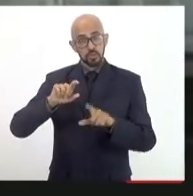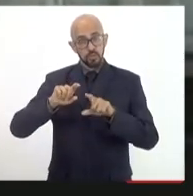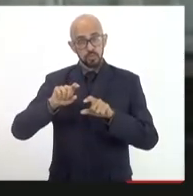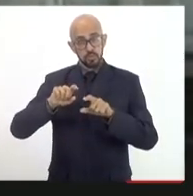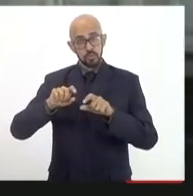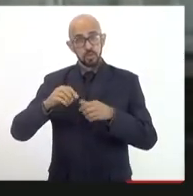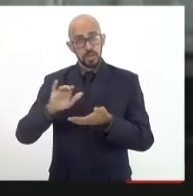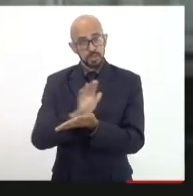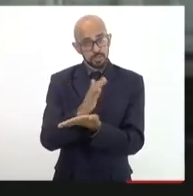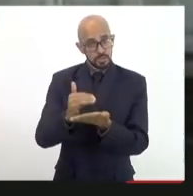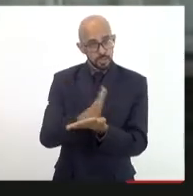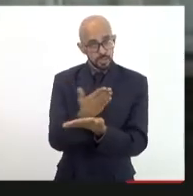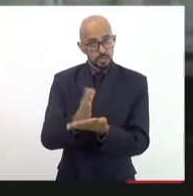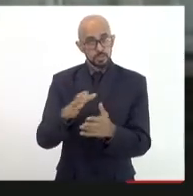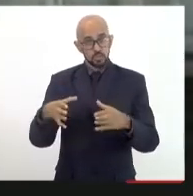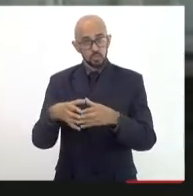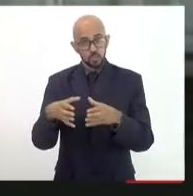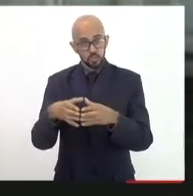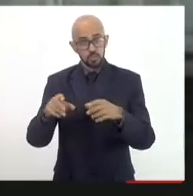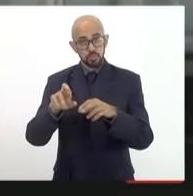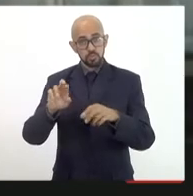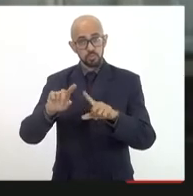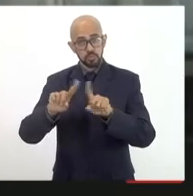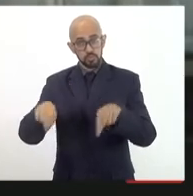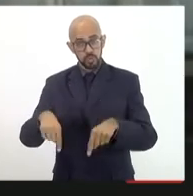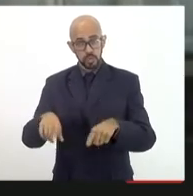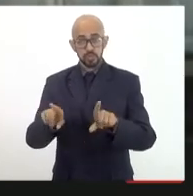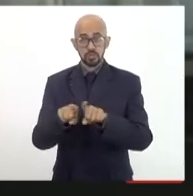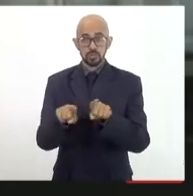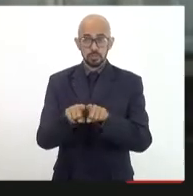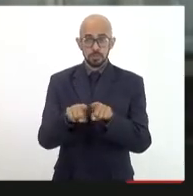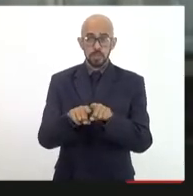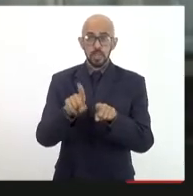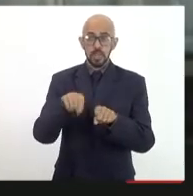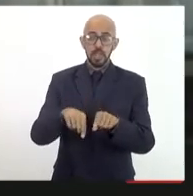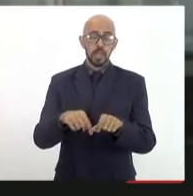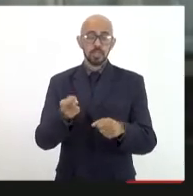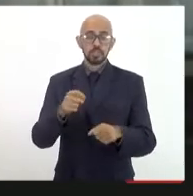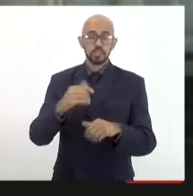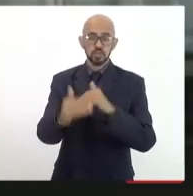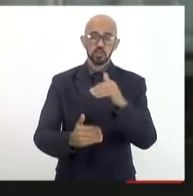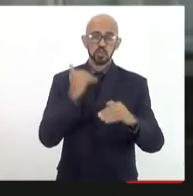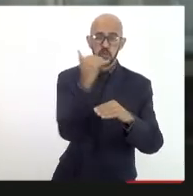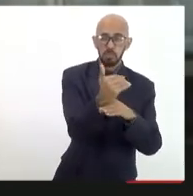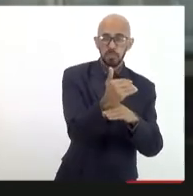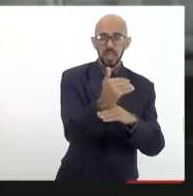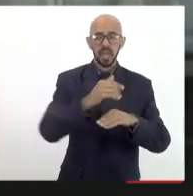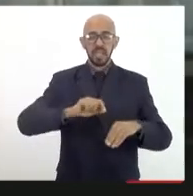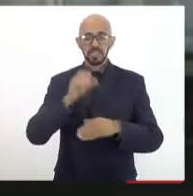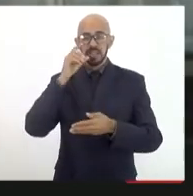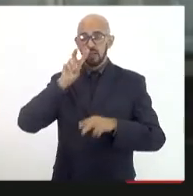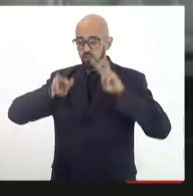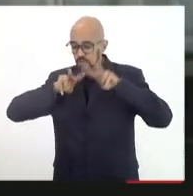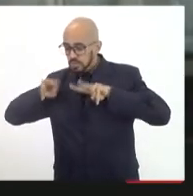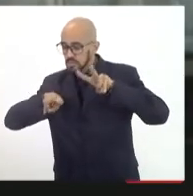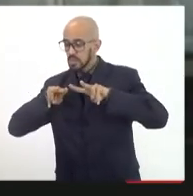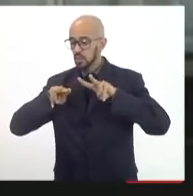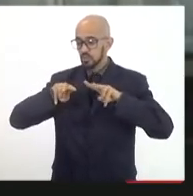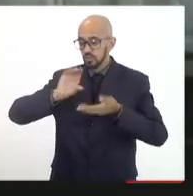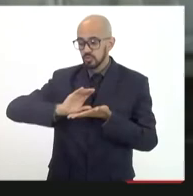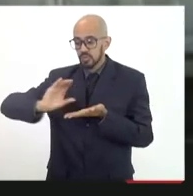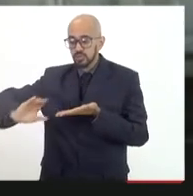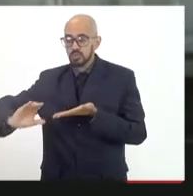em empresas 4.0. O mesmo é a gente superar uma visão restrita do investimento aonde tira